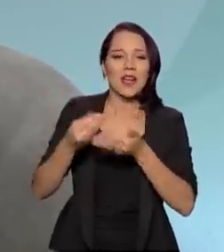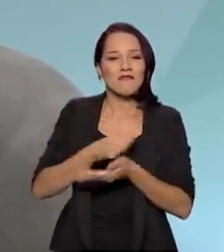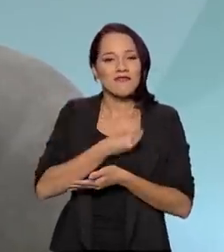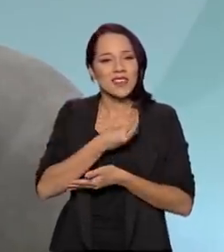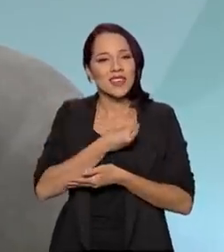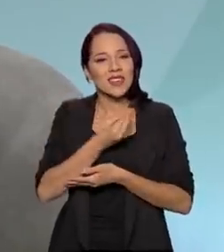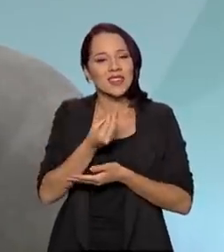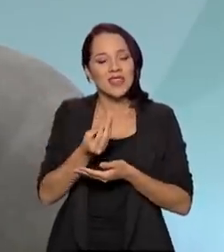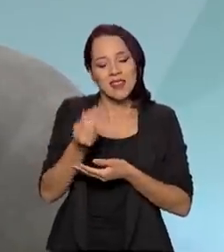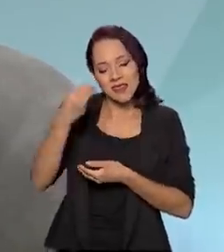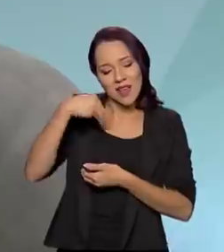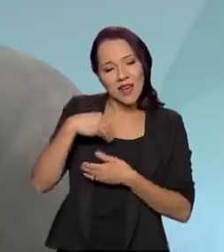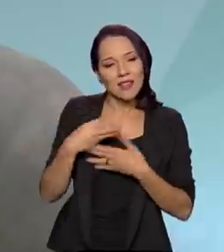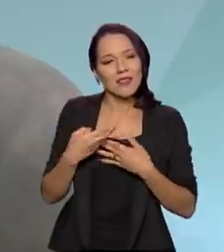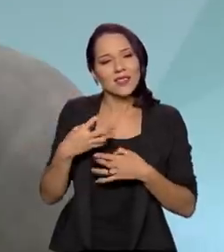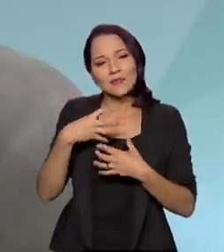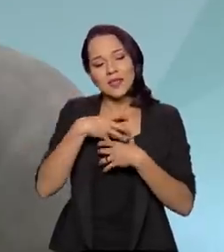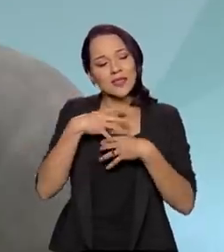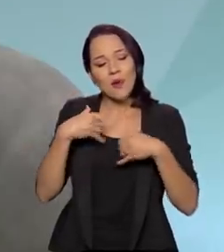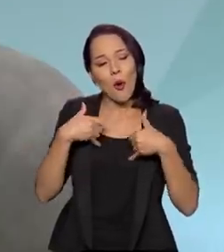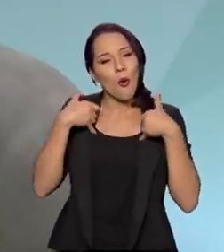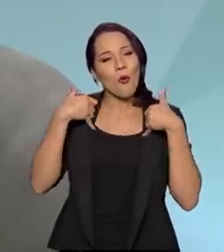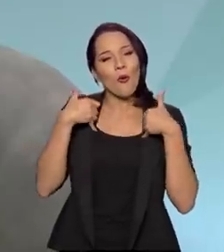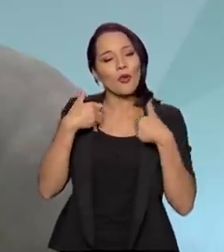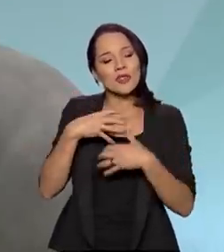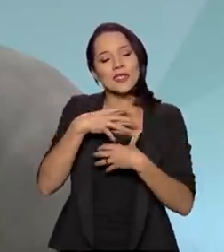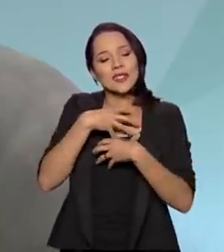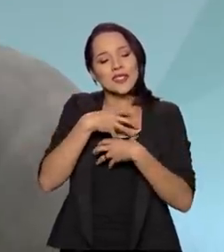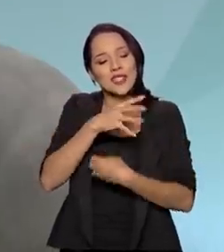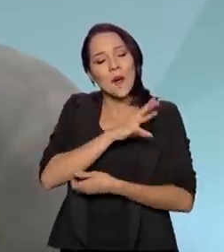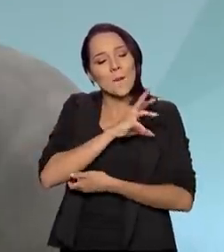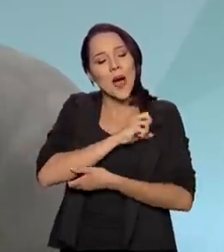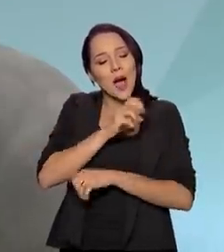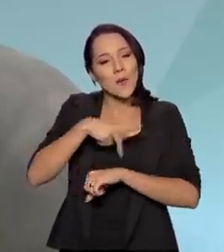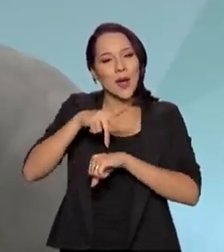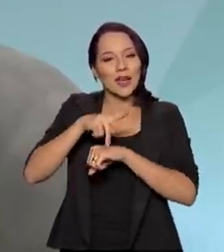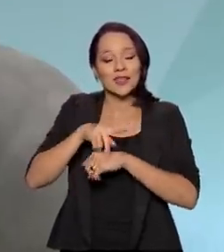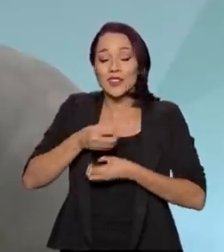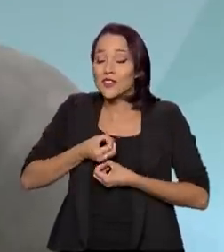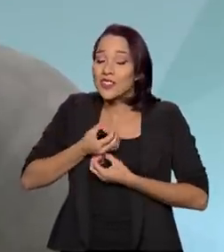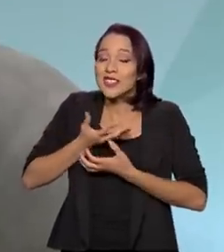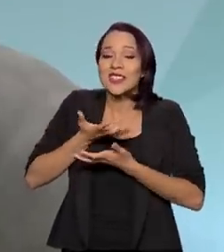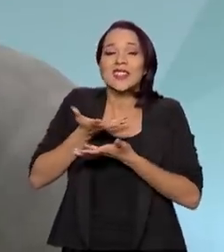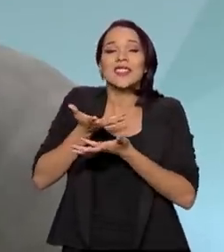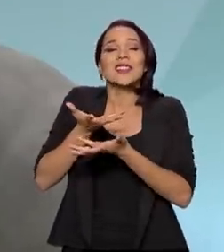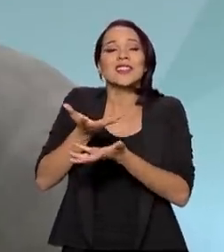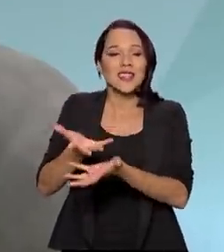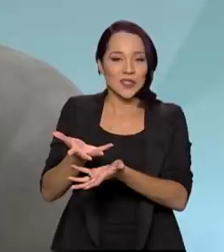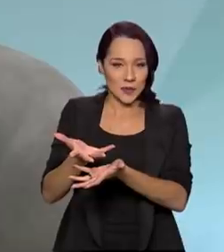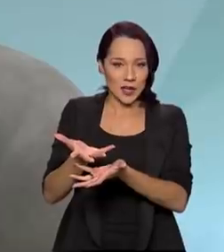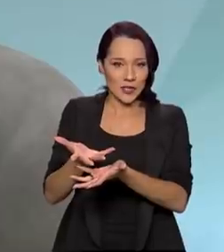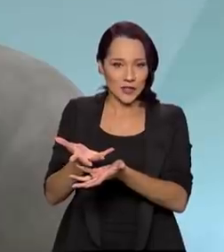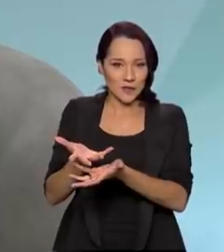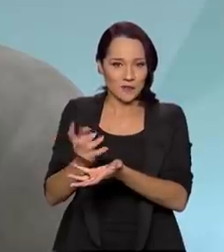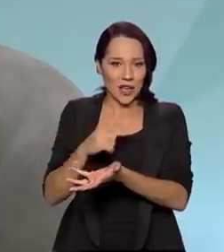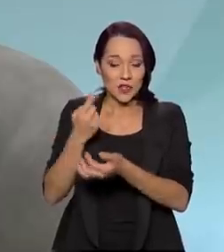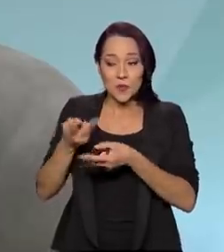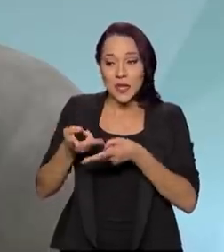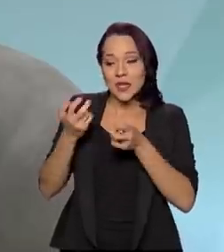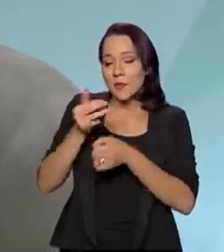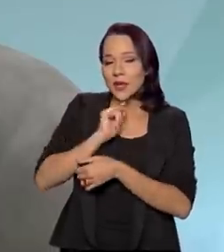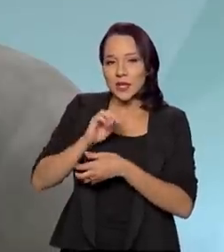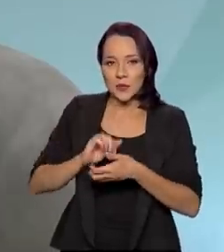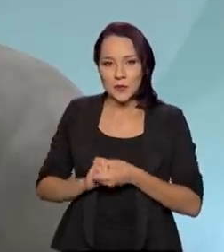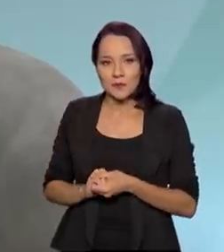E nós temos que ter um orgulho muito grande de ser brasileiros. E a gente transmite isso, né? A gente percebe, por exemplo,